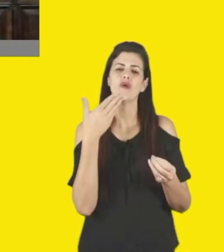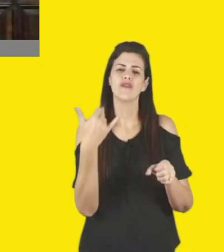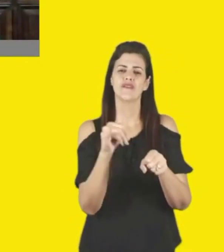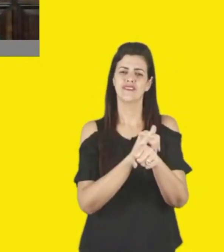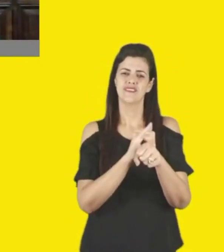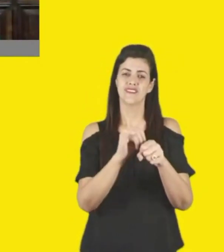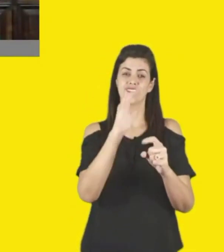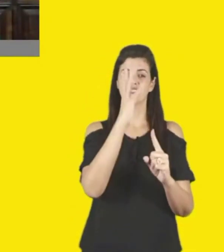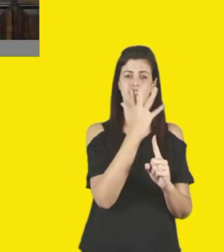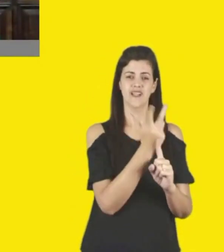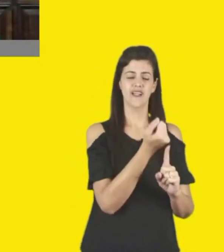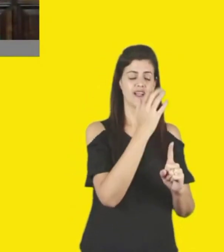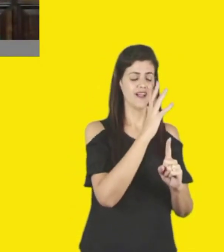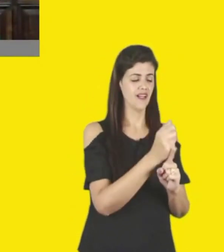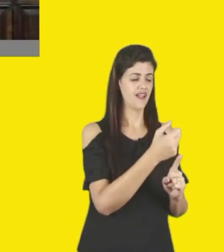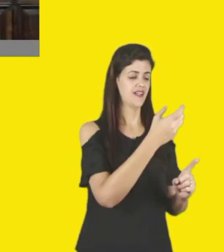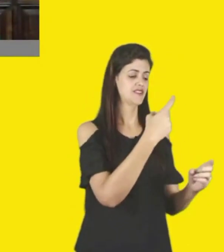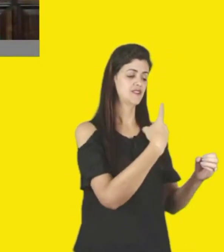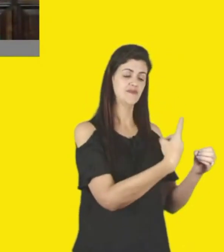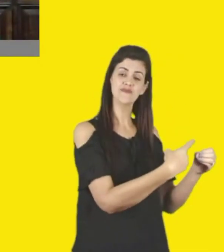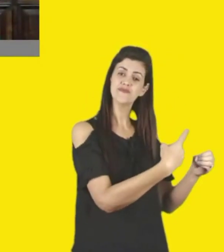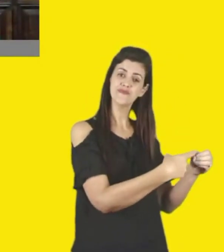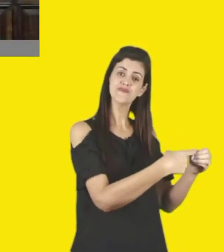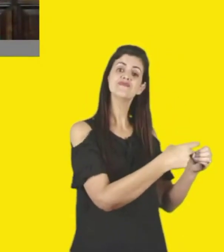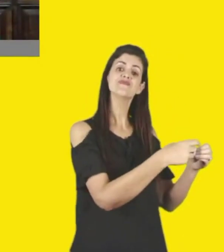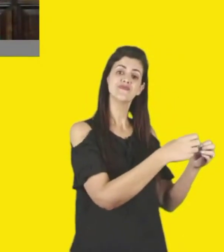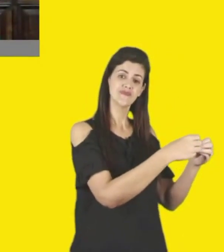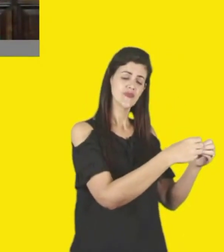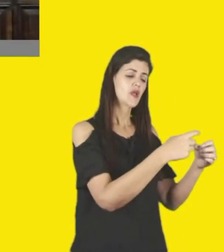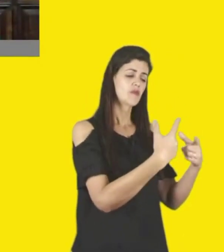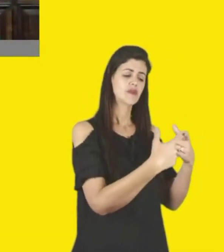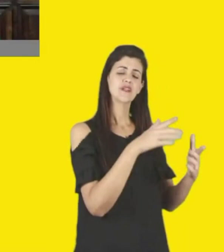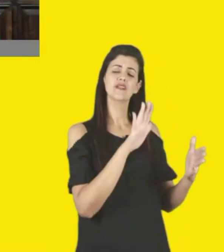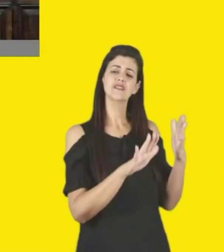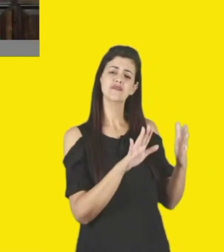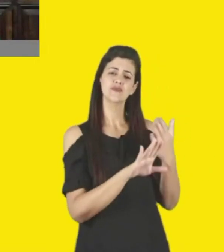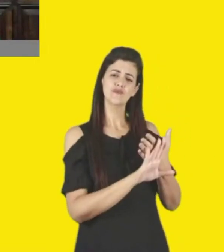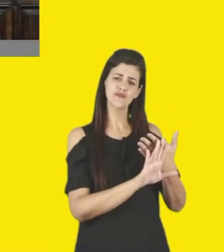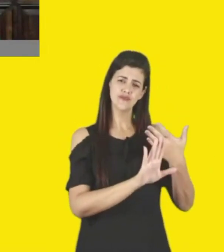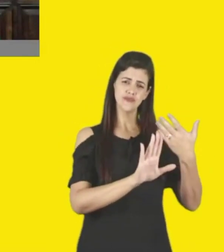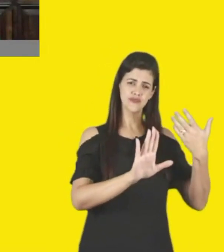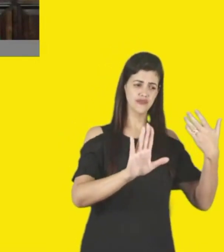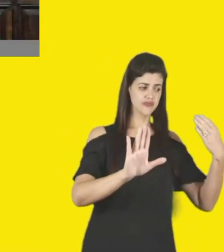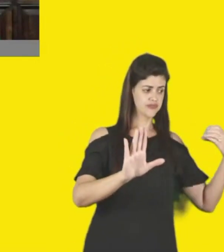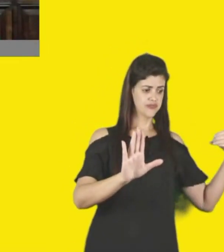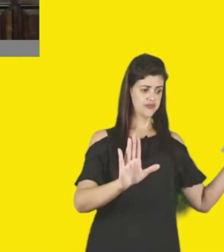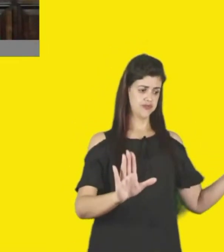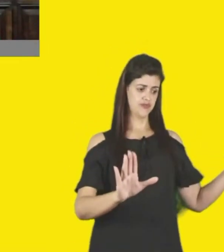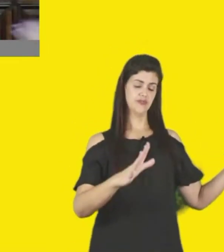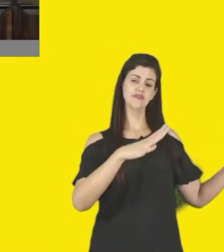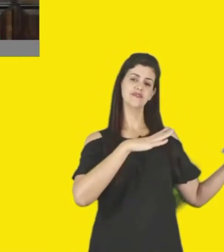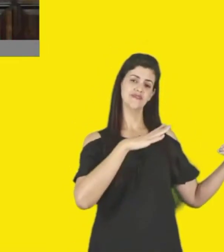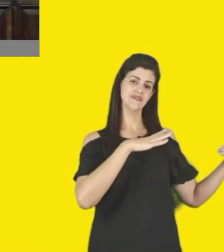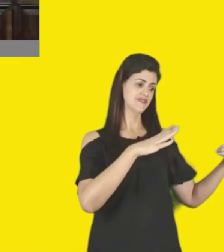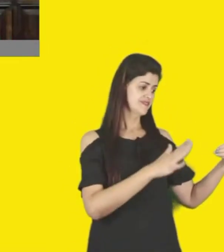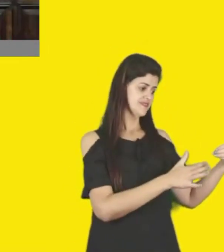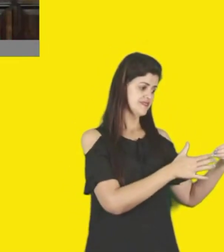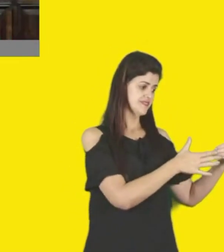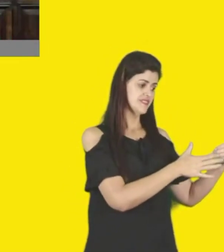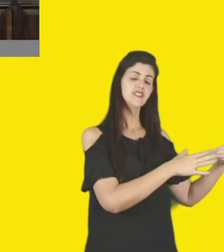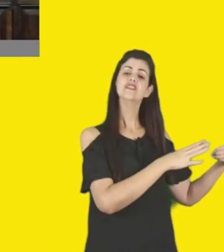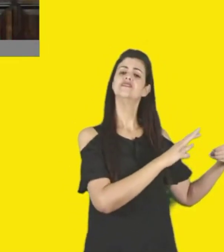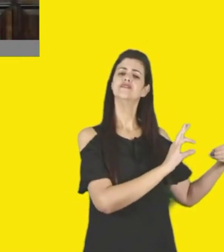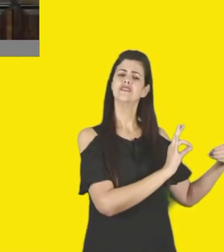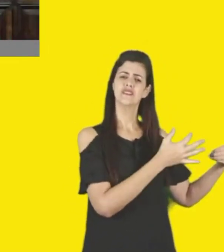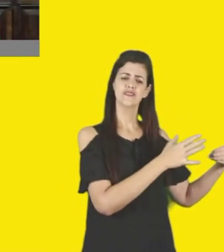e tantas coisas, a gente vê aqui, programas que, de pessoas que vão fazer cultura em assentamentos, que estão quilômetros da